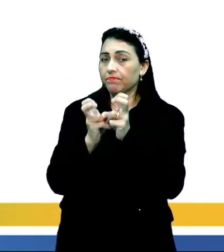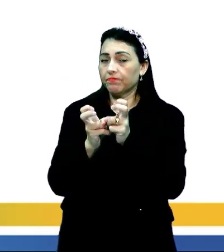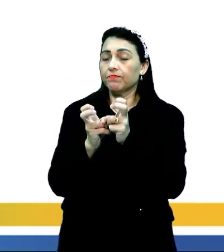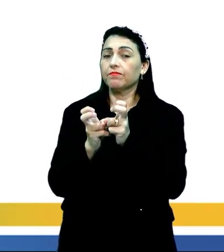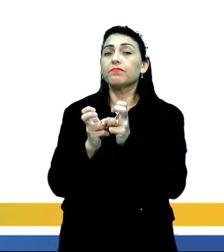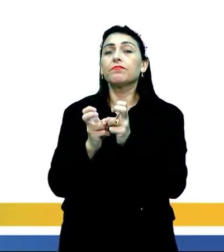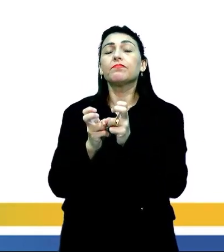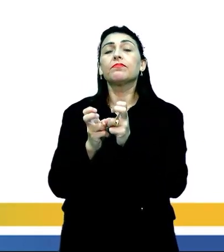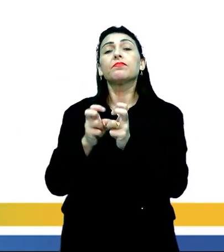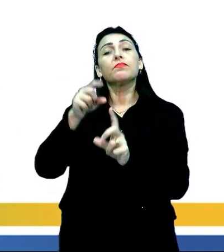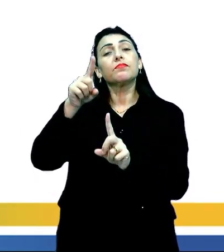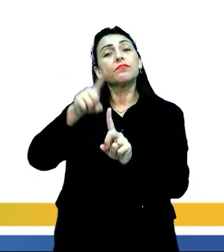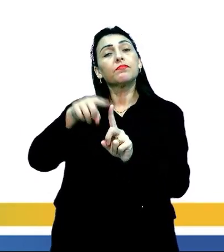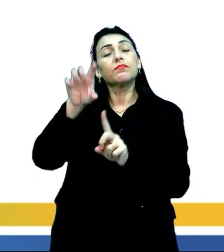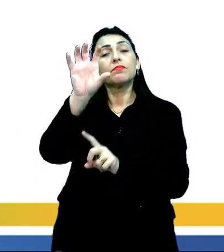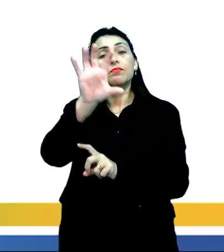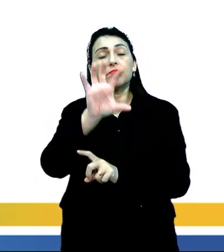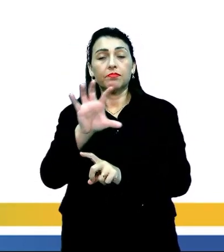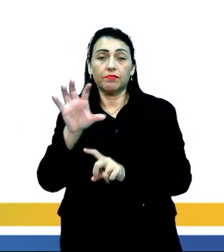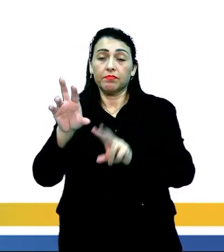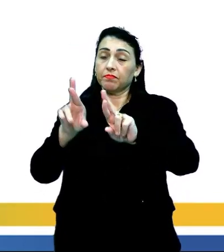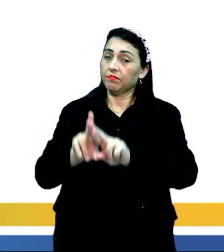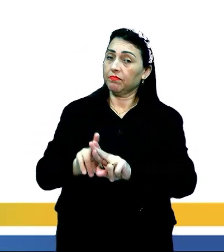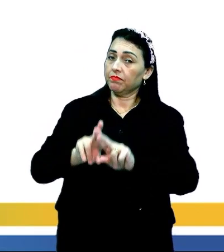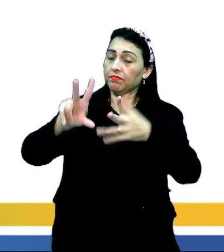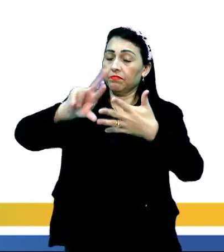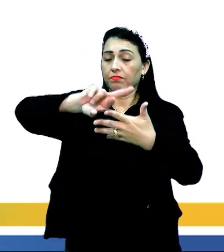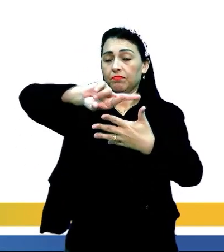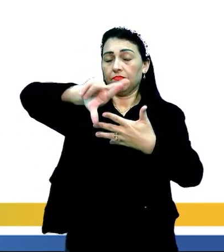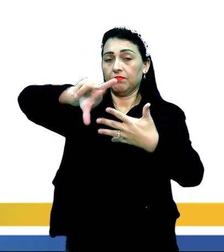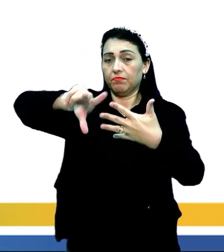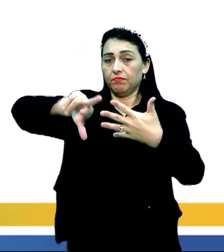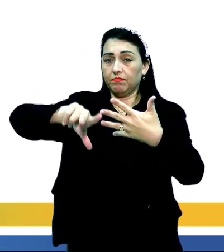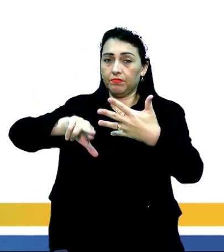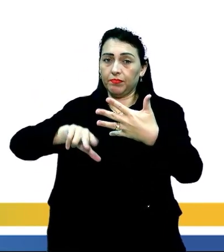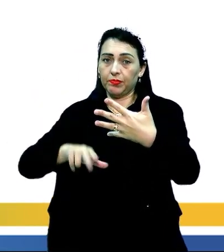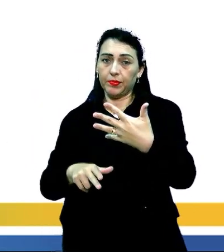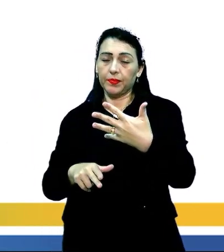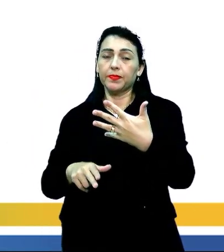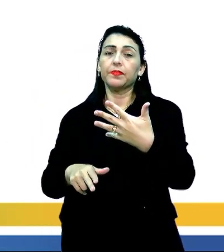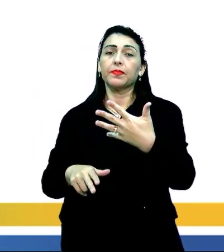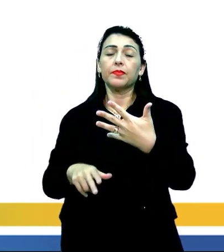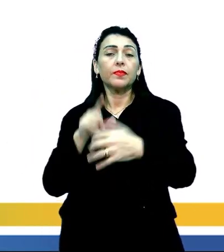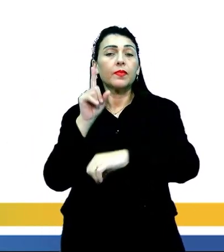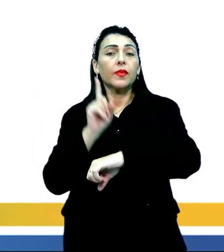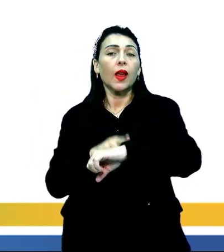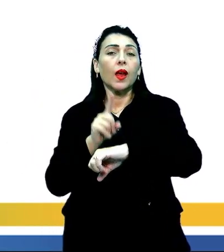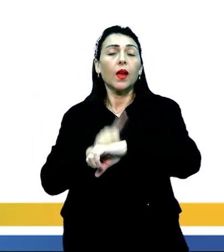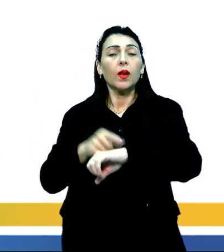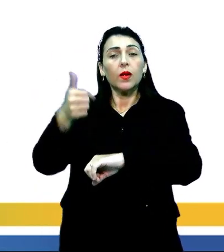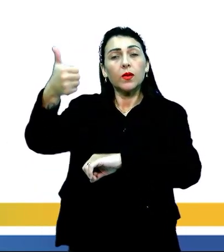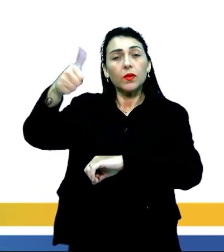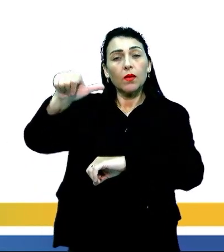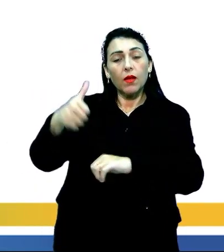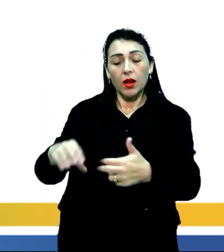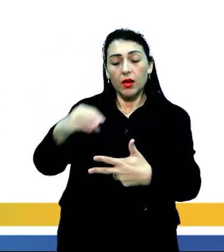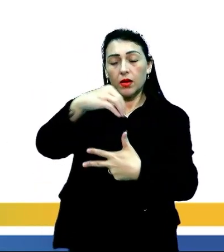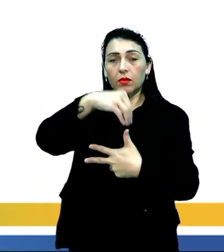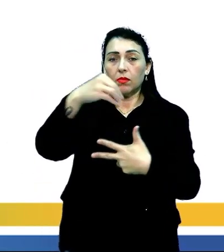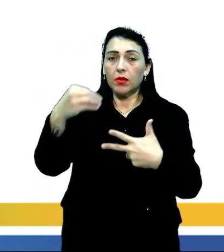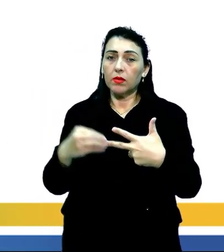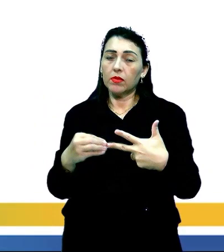esses domínios, eles são extremamente diferentes entre eles. Então, na hora da avaliação do Enem,